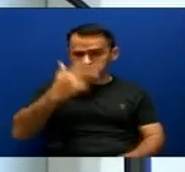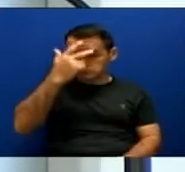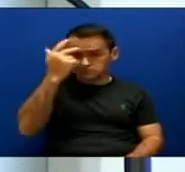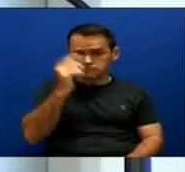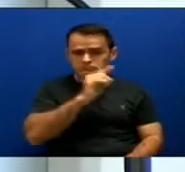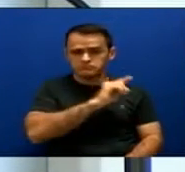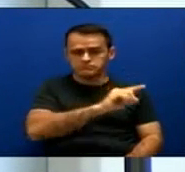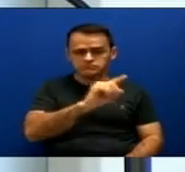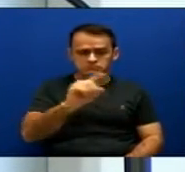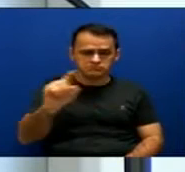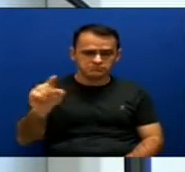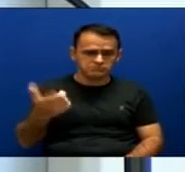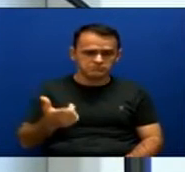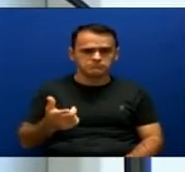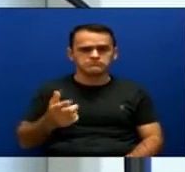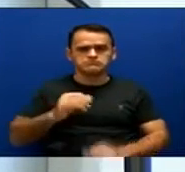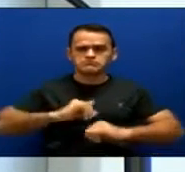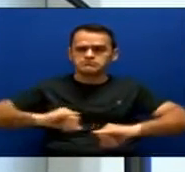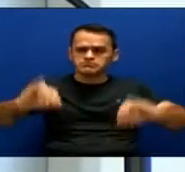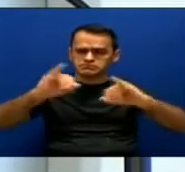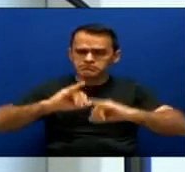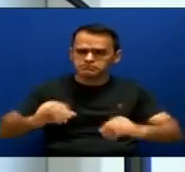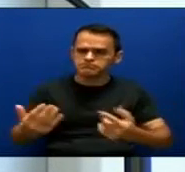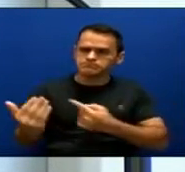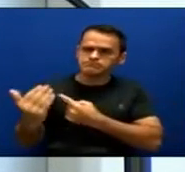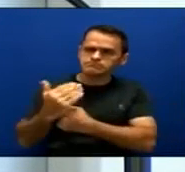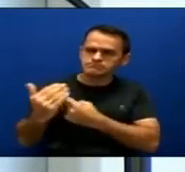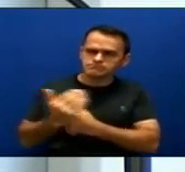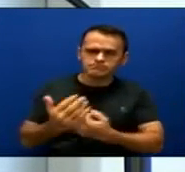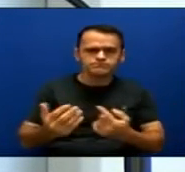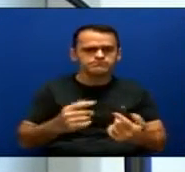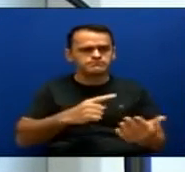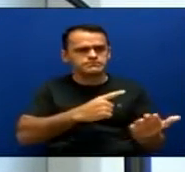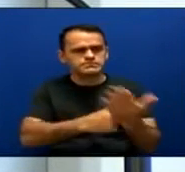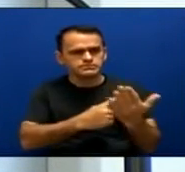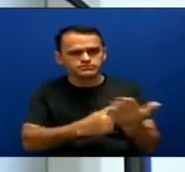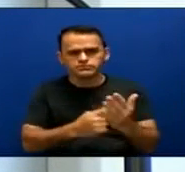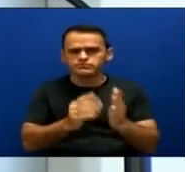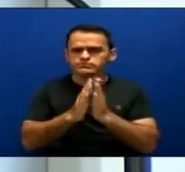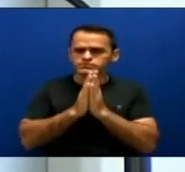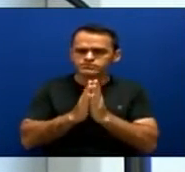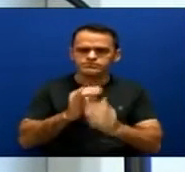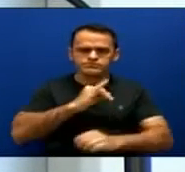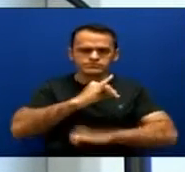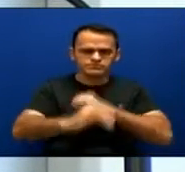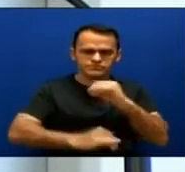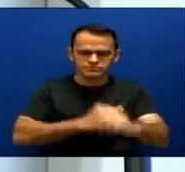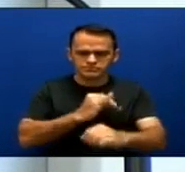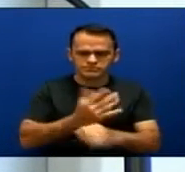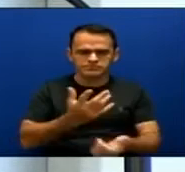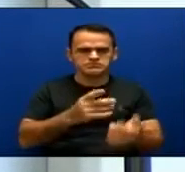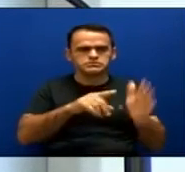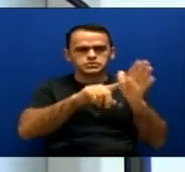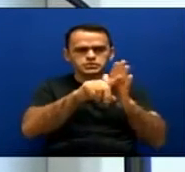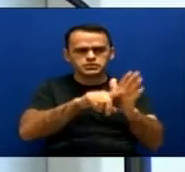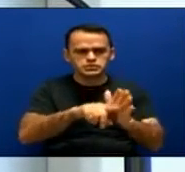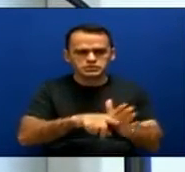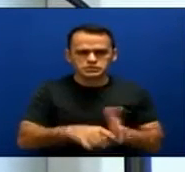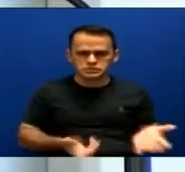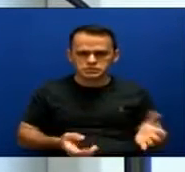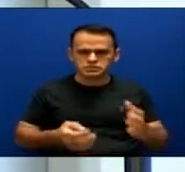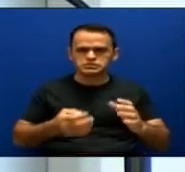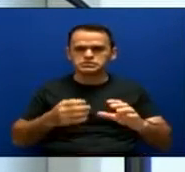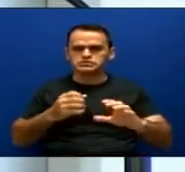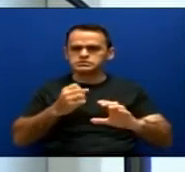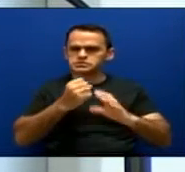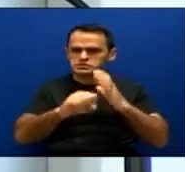começaram a publicar e buscar ajudas através da internet, pesquisas por meio de contatos, e-mails